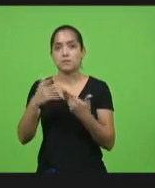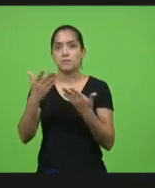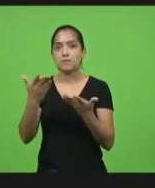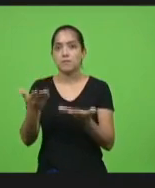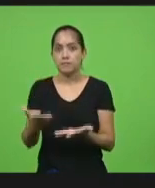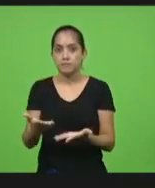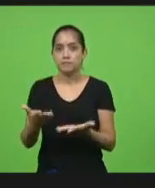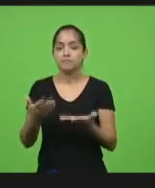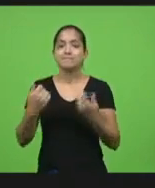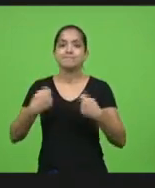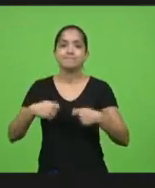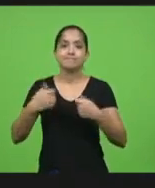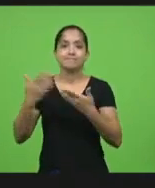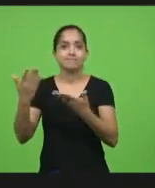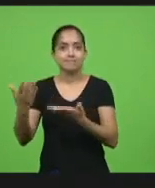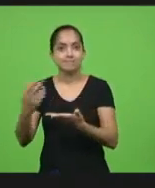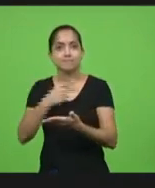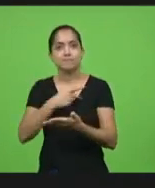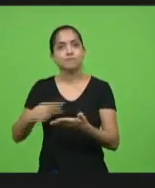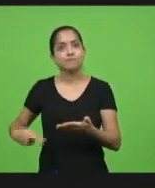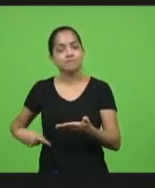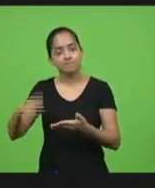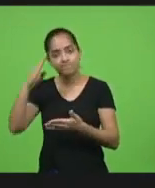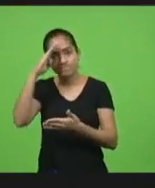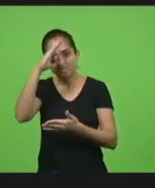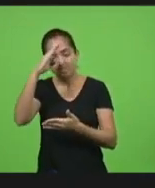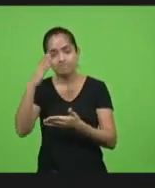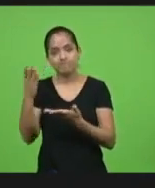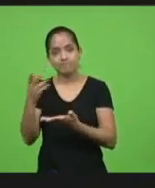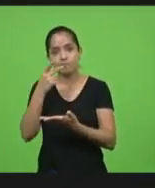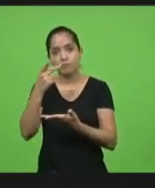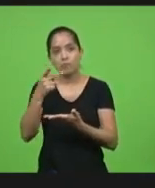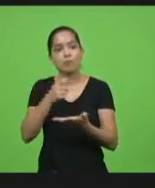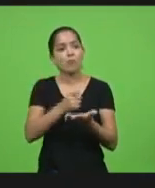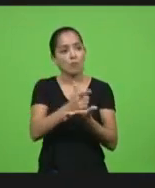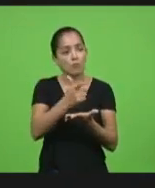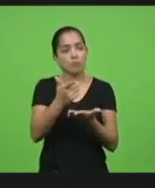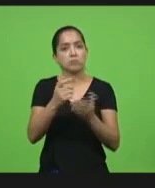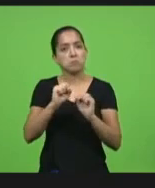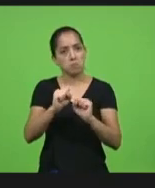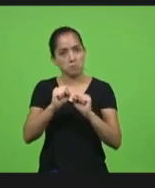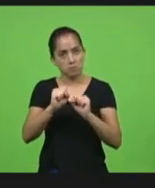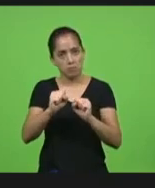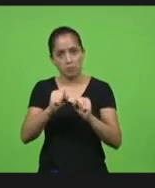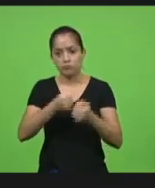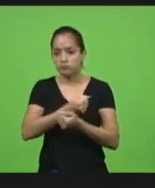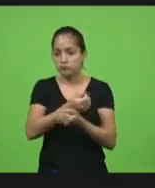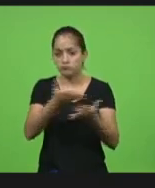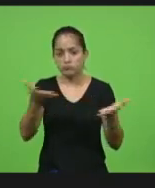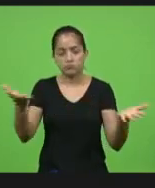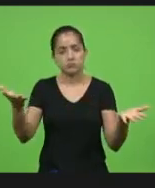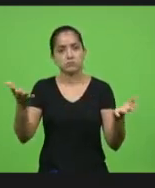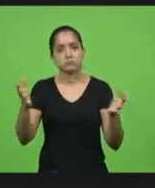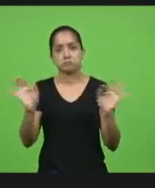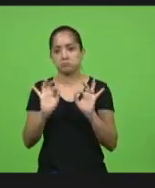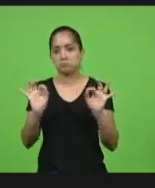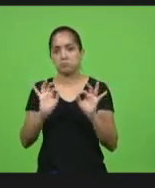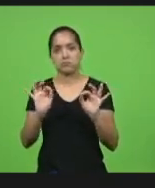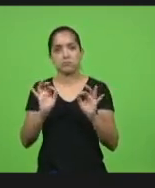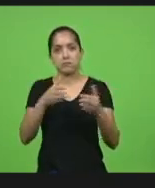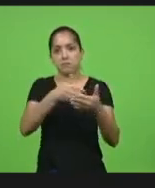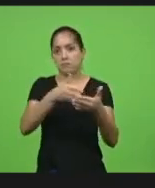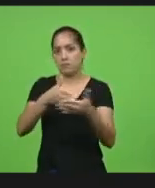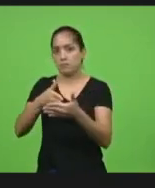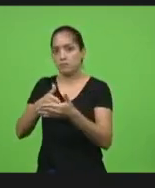faça aquilo que o presidente Bolsonaro tá fazendo compre compra compre distribui não tem ninguém amarrando a mão de prefeito